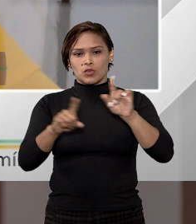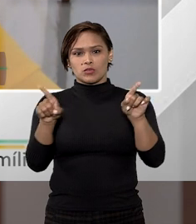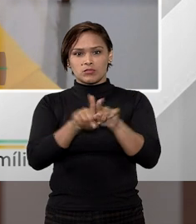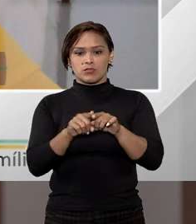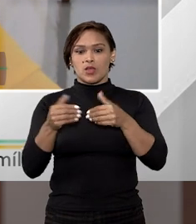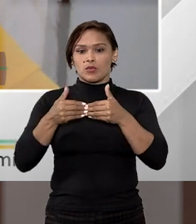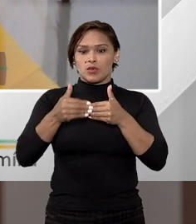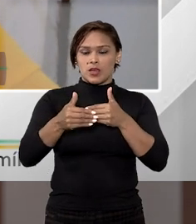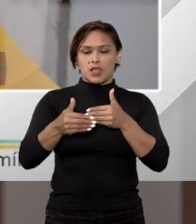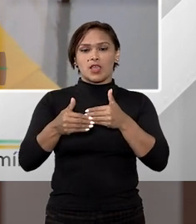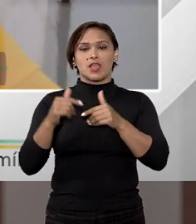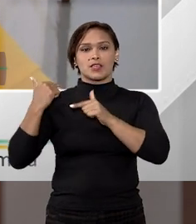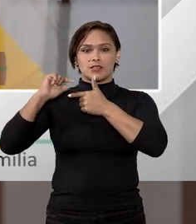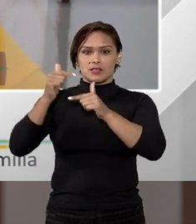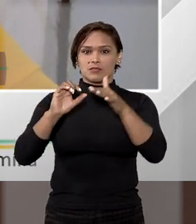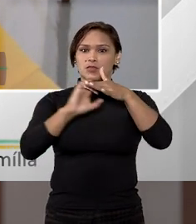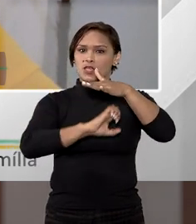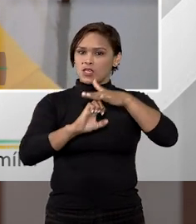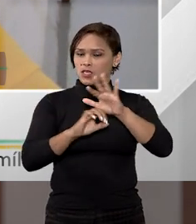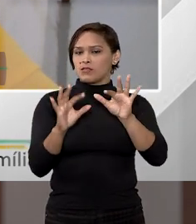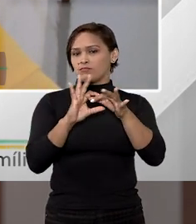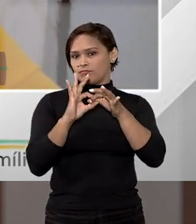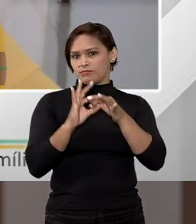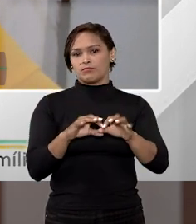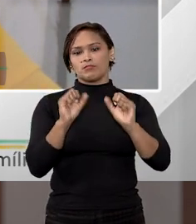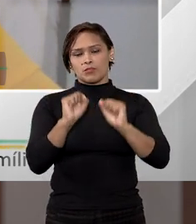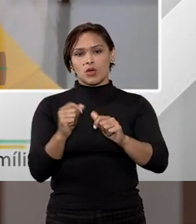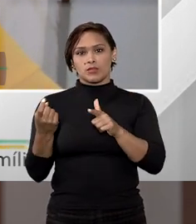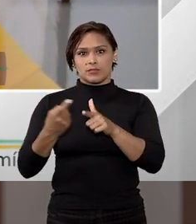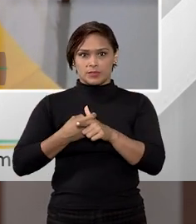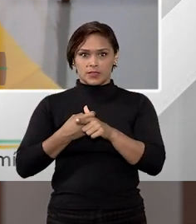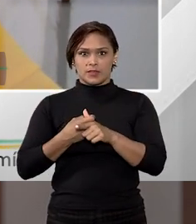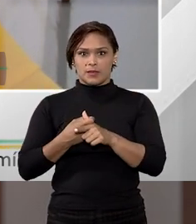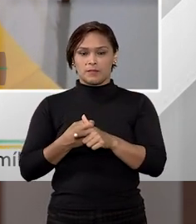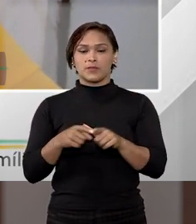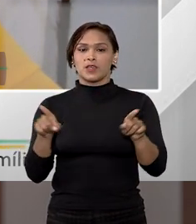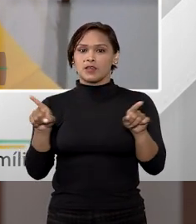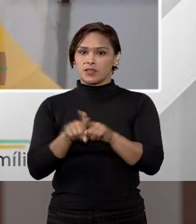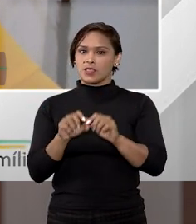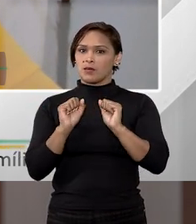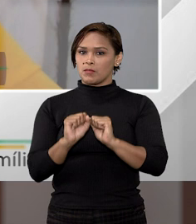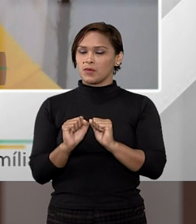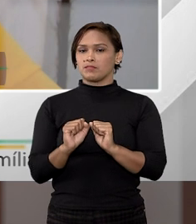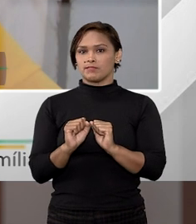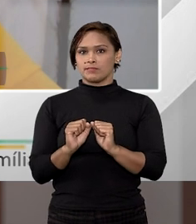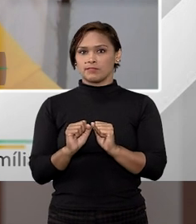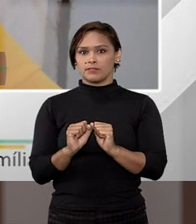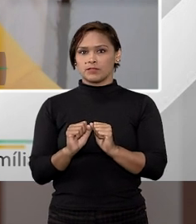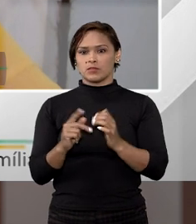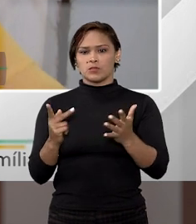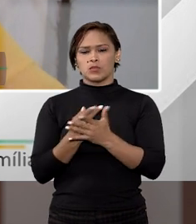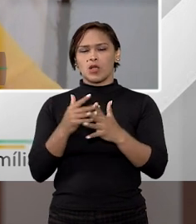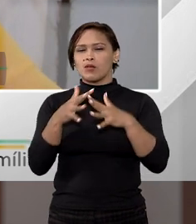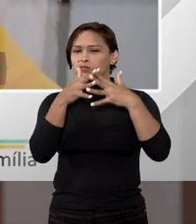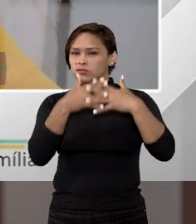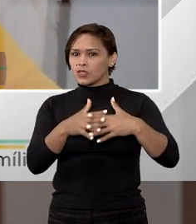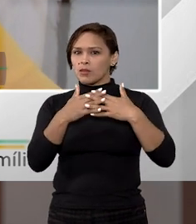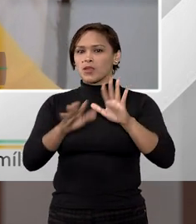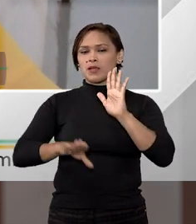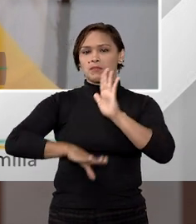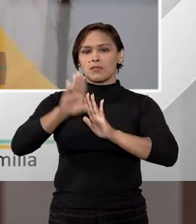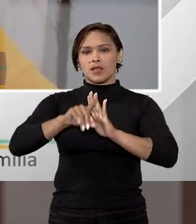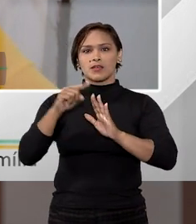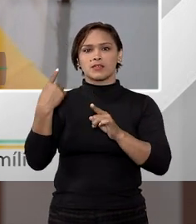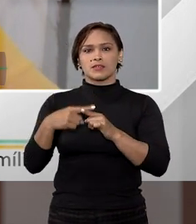consequência, esses bens dos sócios, eles podem ser penhorados. Isso também pode complicar, ainda mais,